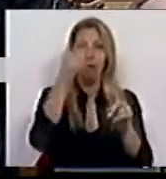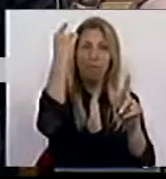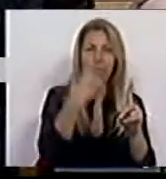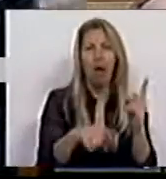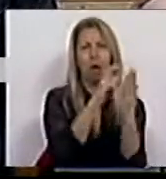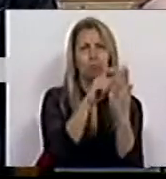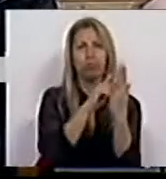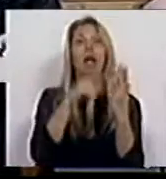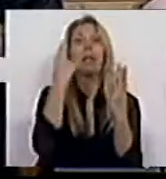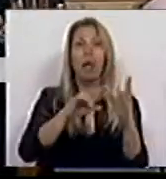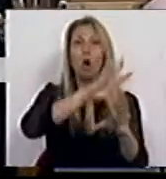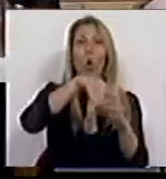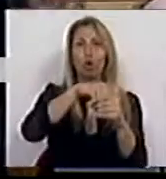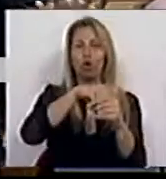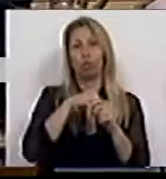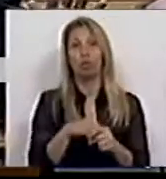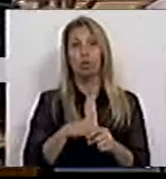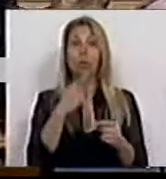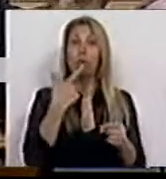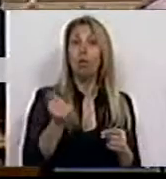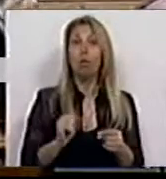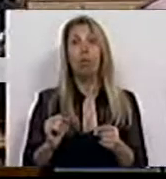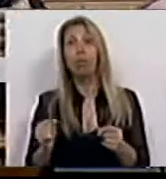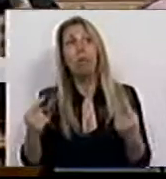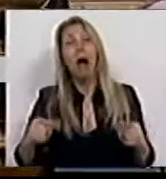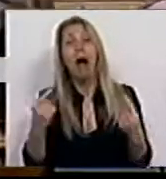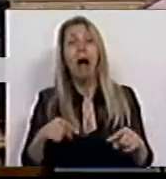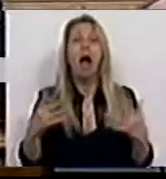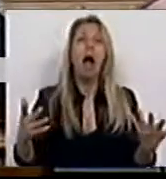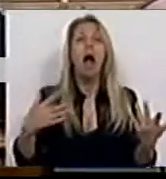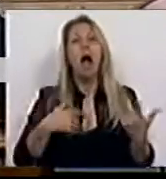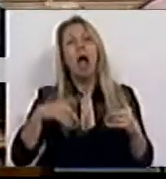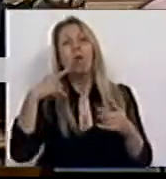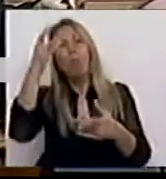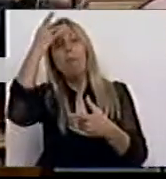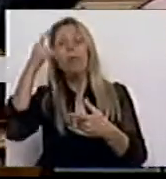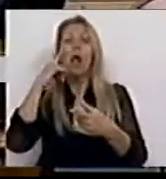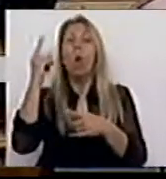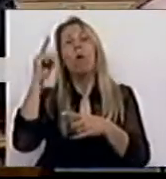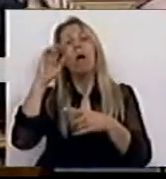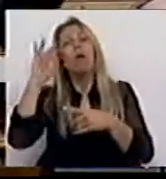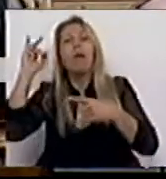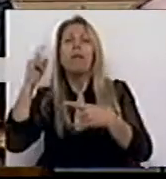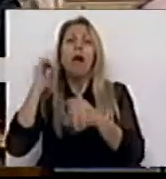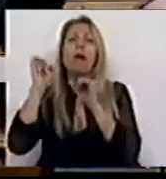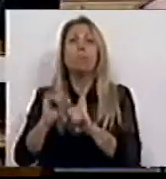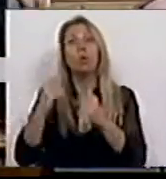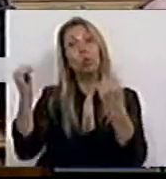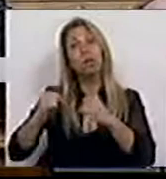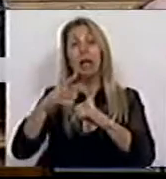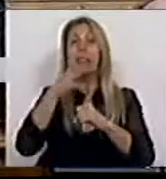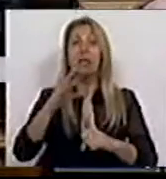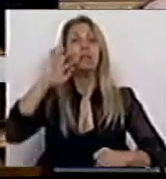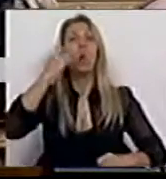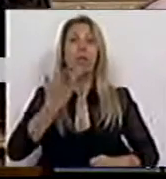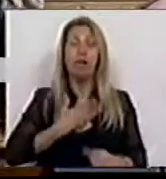e tem conteúdos. E por isso não podemos ter aqui que há uma leitura criativa de um Tratado que diz que há um déficit estrutural que deve ser